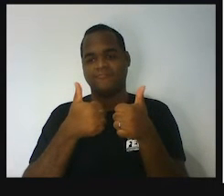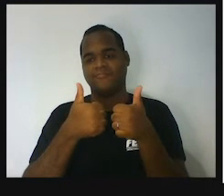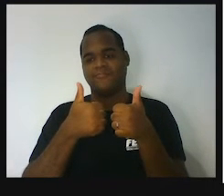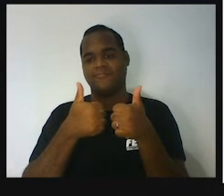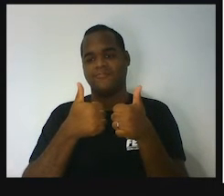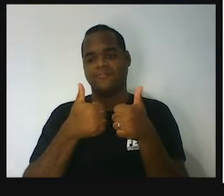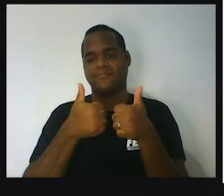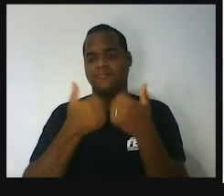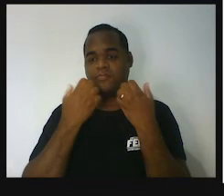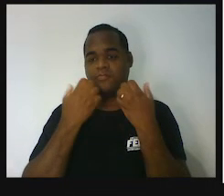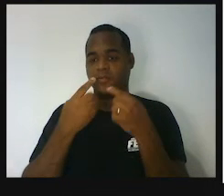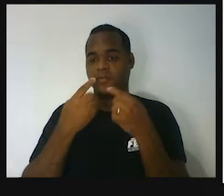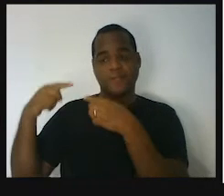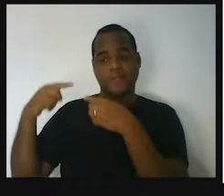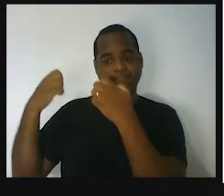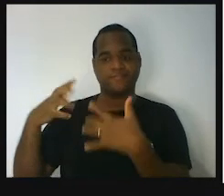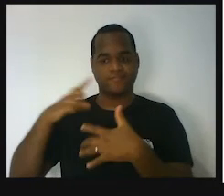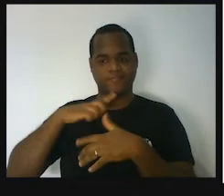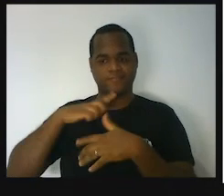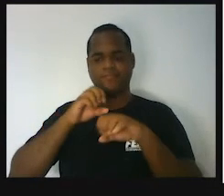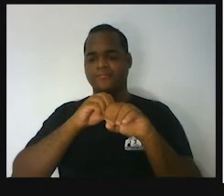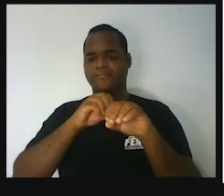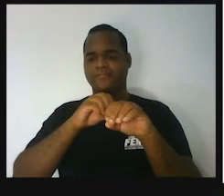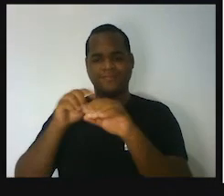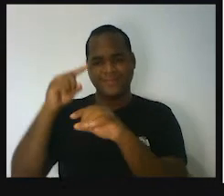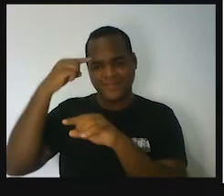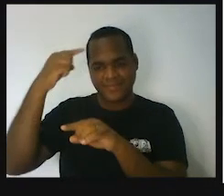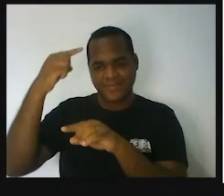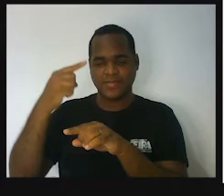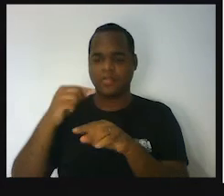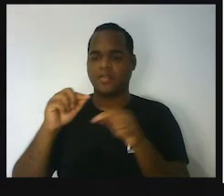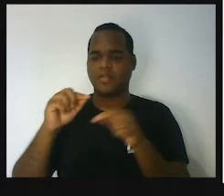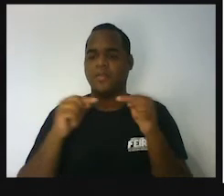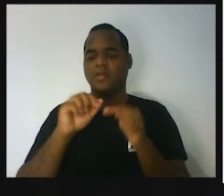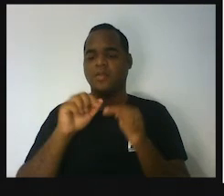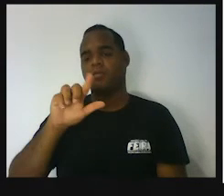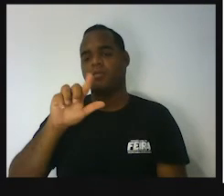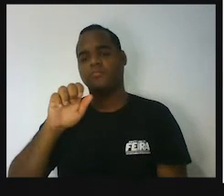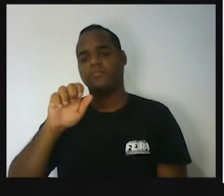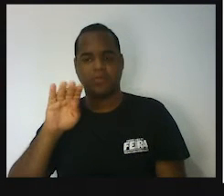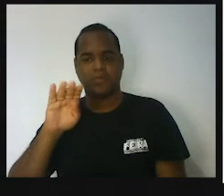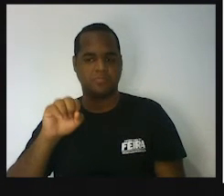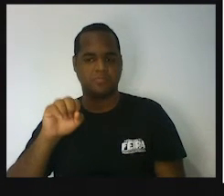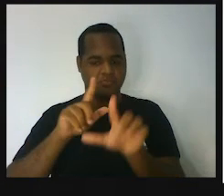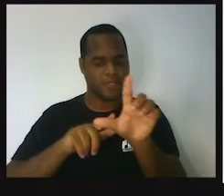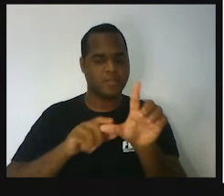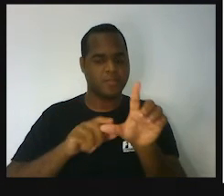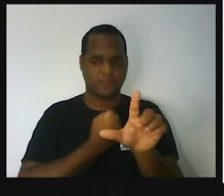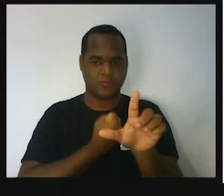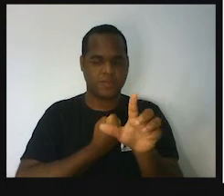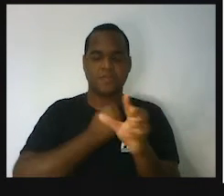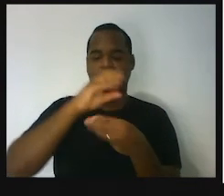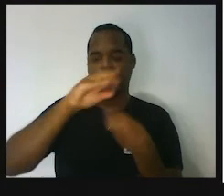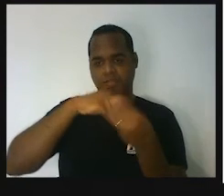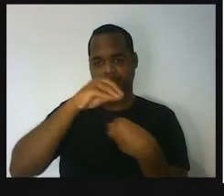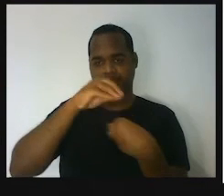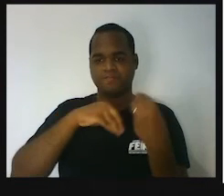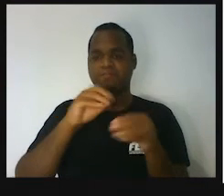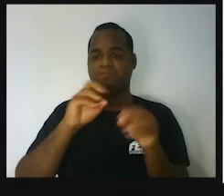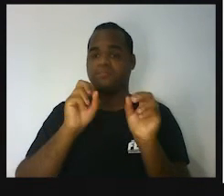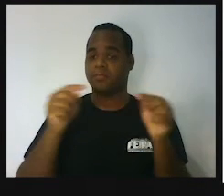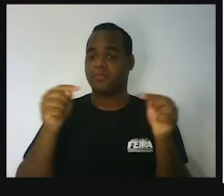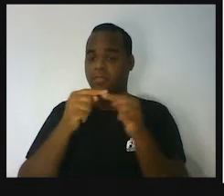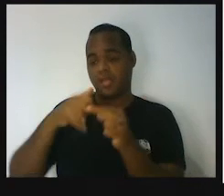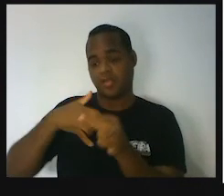Bom, na última aula, a gente viu que isso aqui é uma expressão algébrica. Isso aqui permite achar a idade com